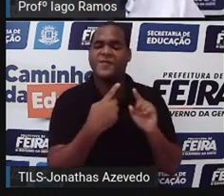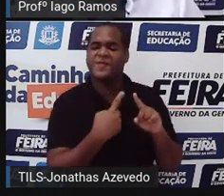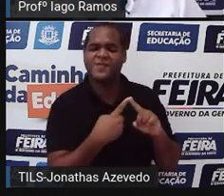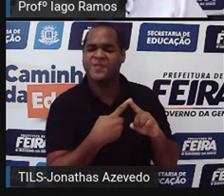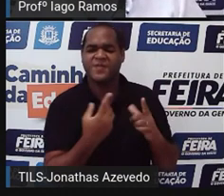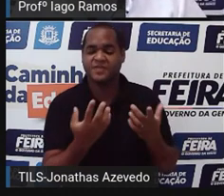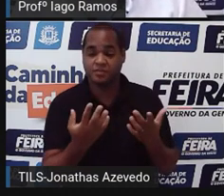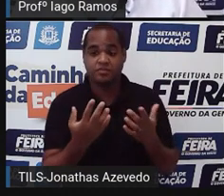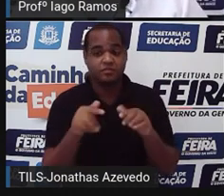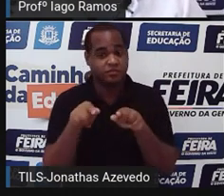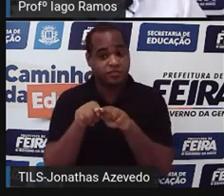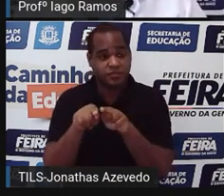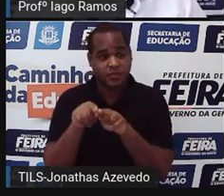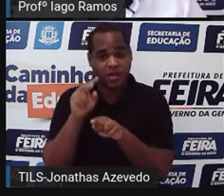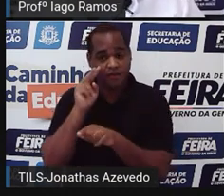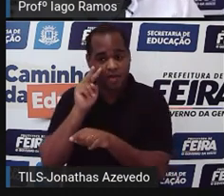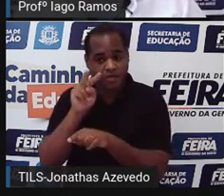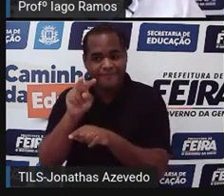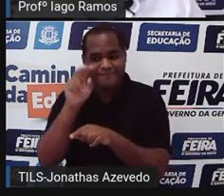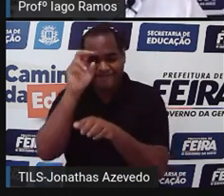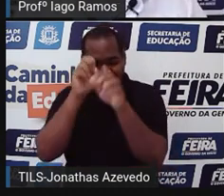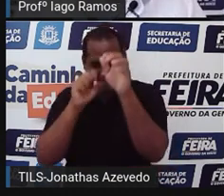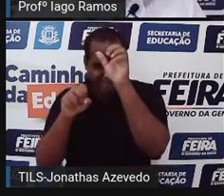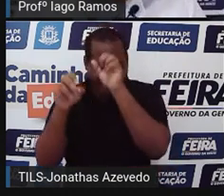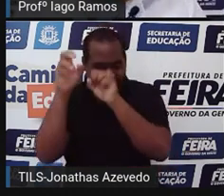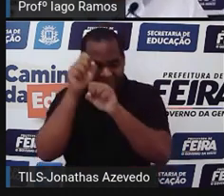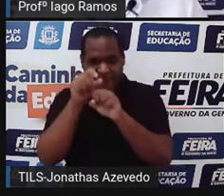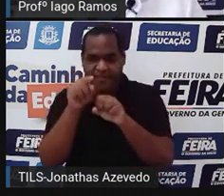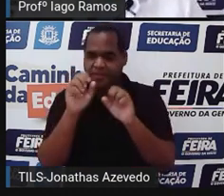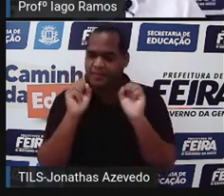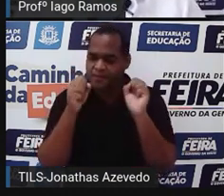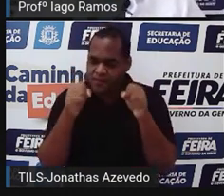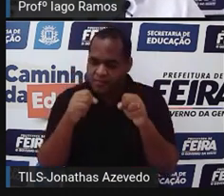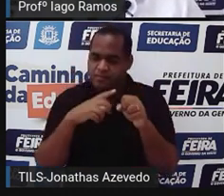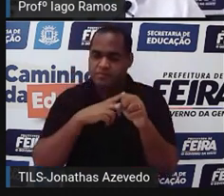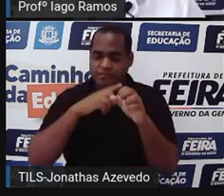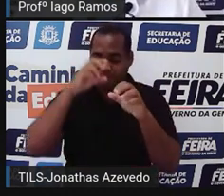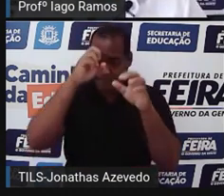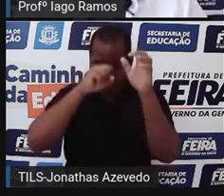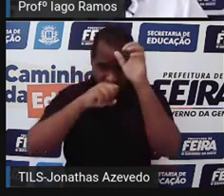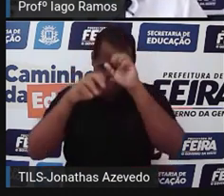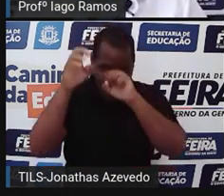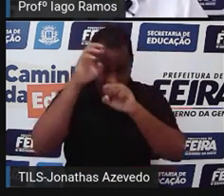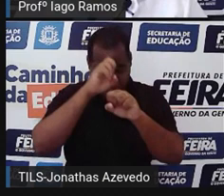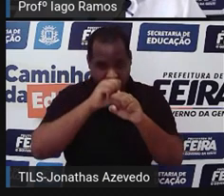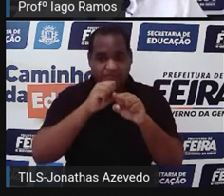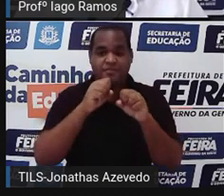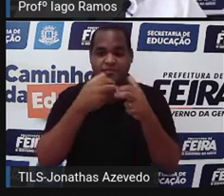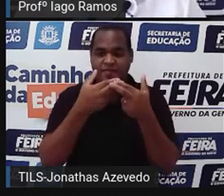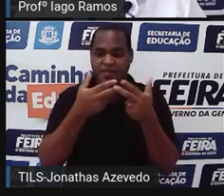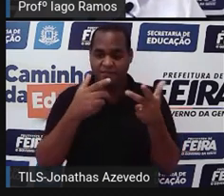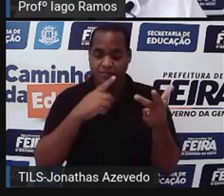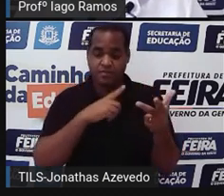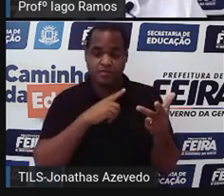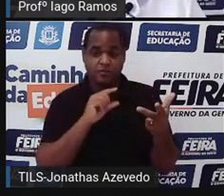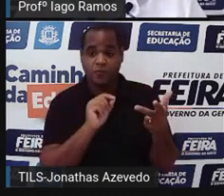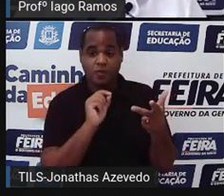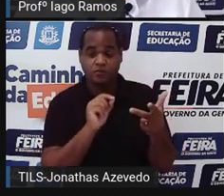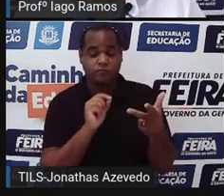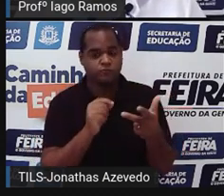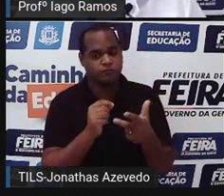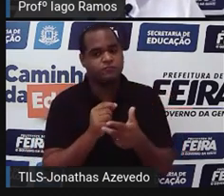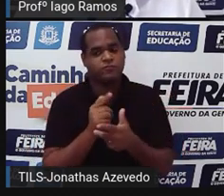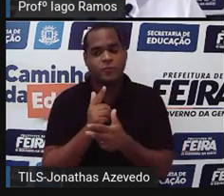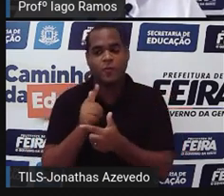viu também onde é que a gente pode encontrar esses gráficos, além de onde a gente pode encontrar,